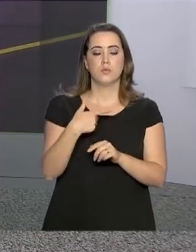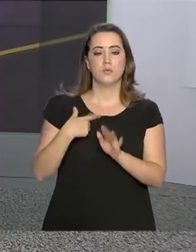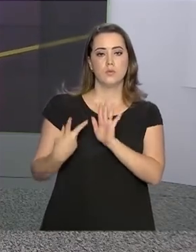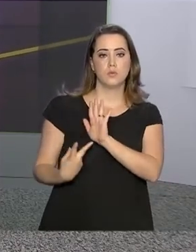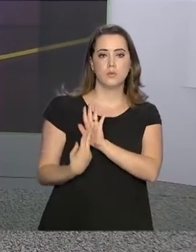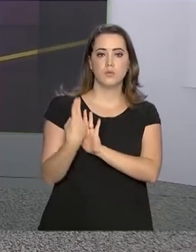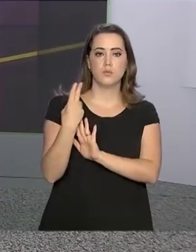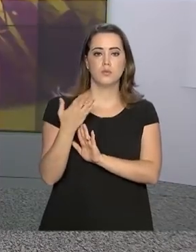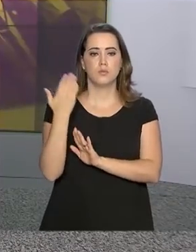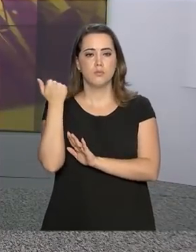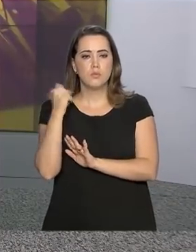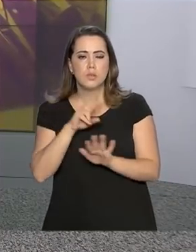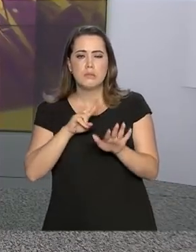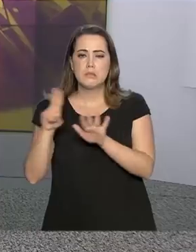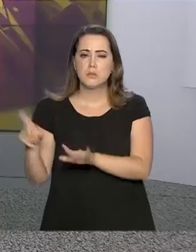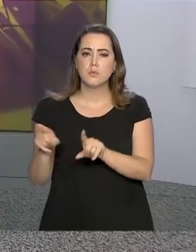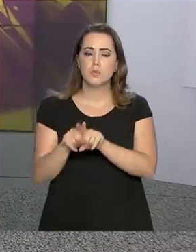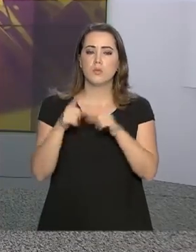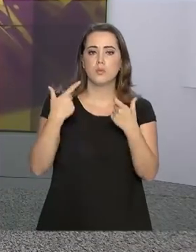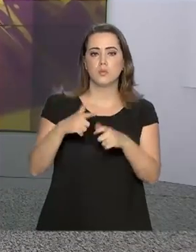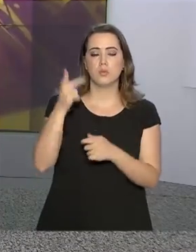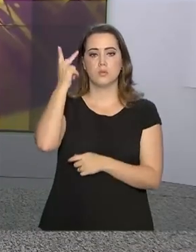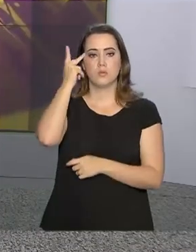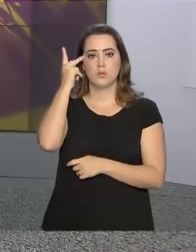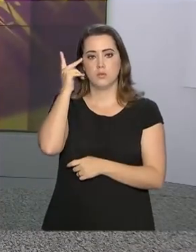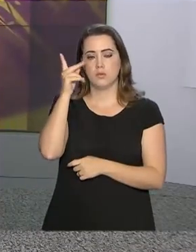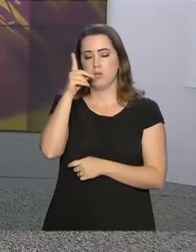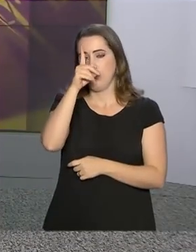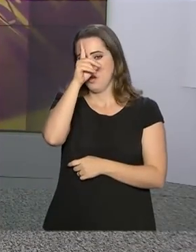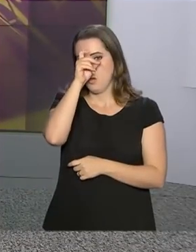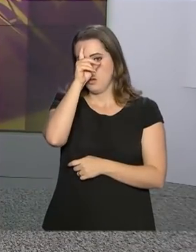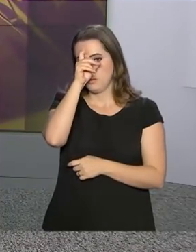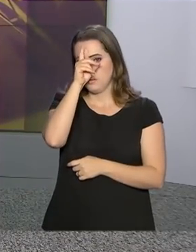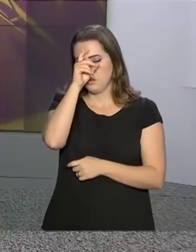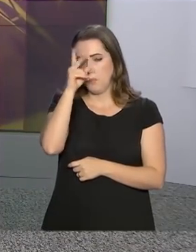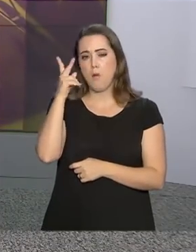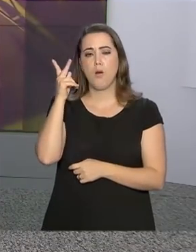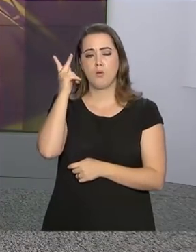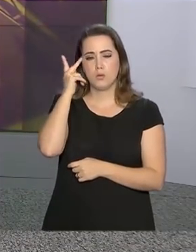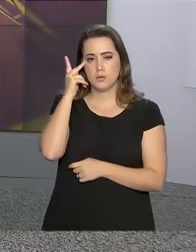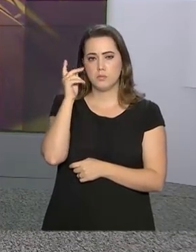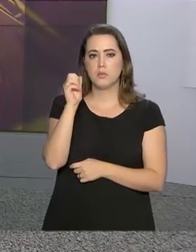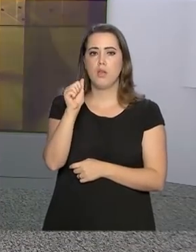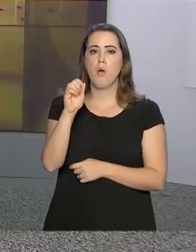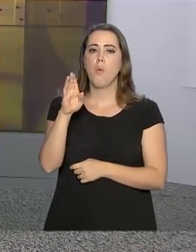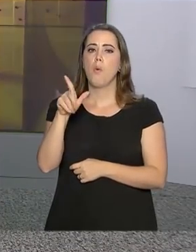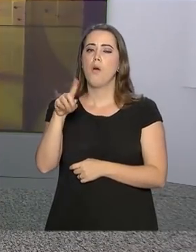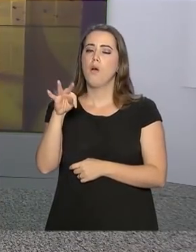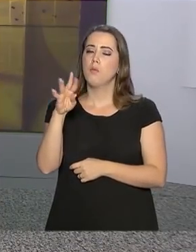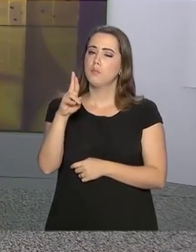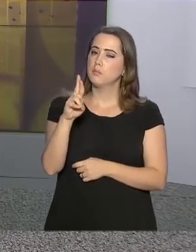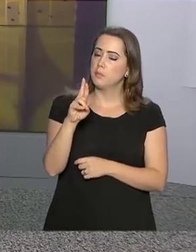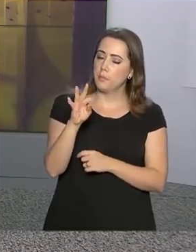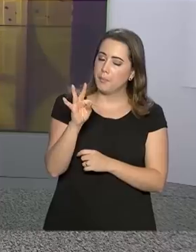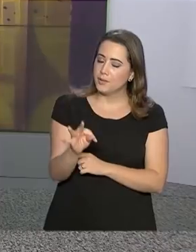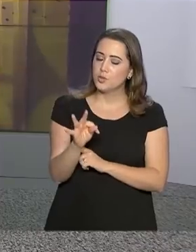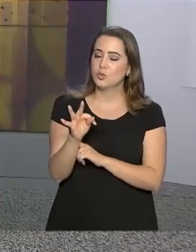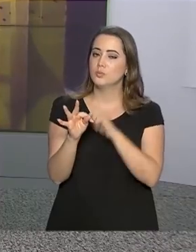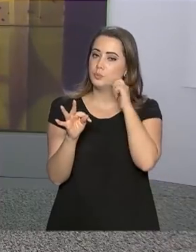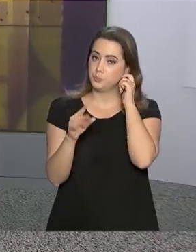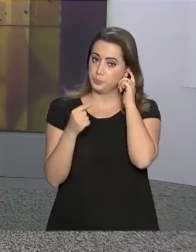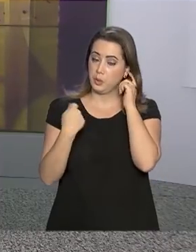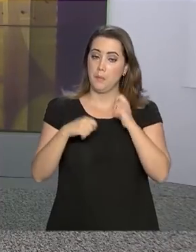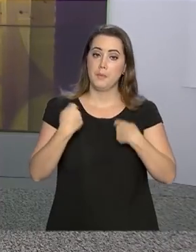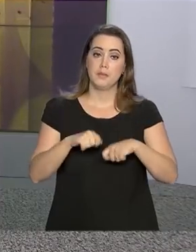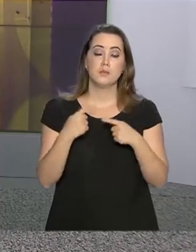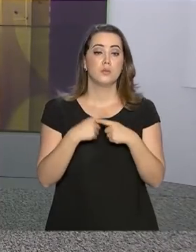operado na semana passada no Hospital Albert Einstein, também lá em São Paulo. A cirurgia era necessária para a reconstrução do